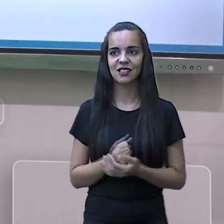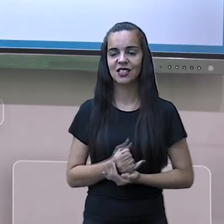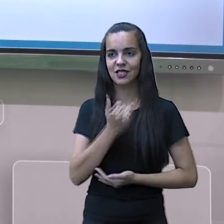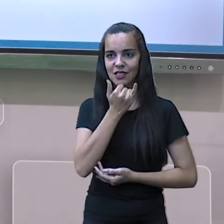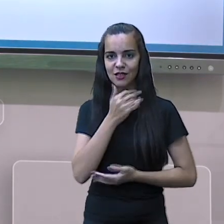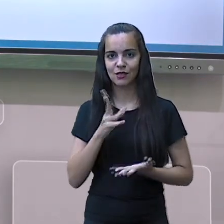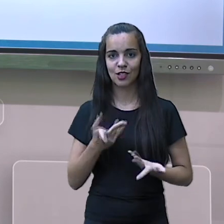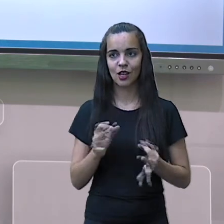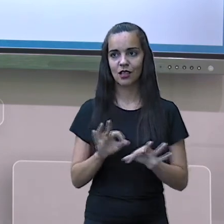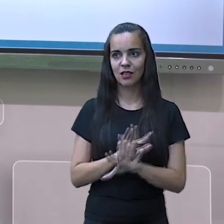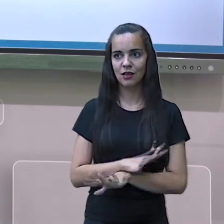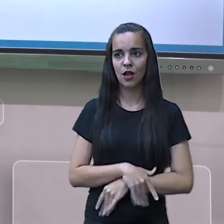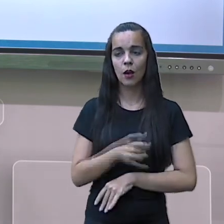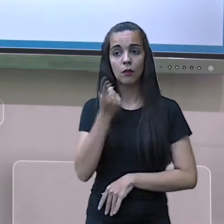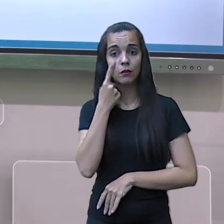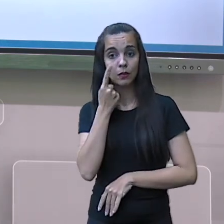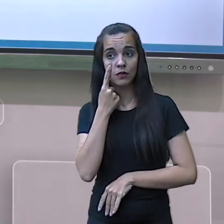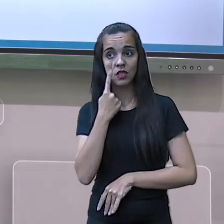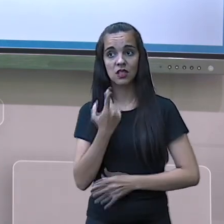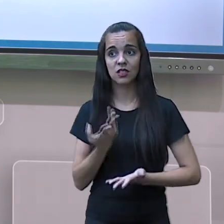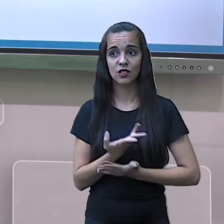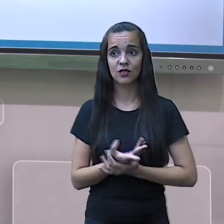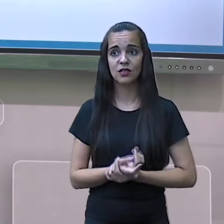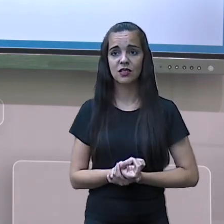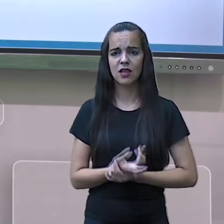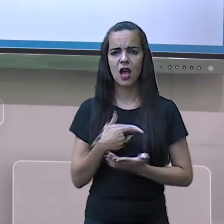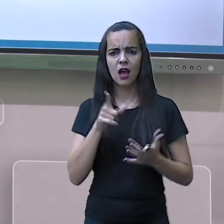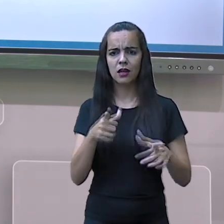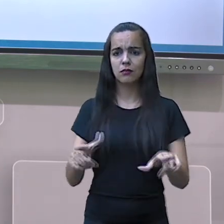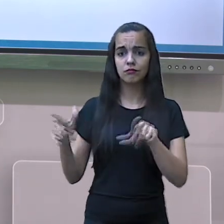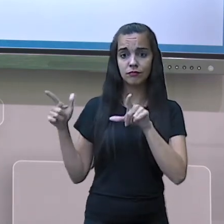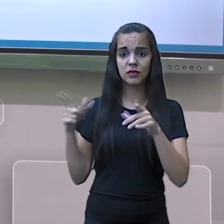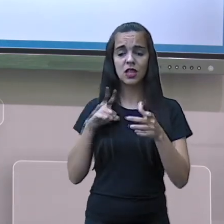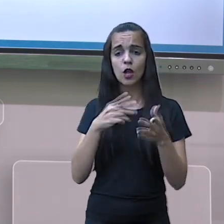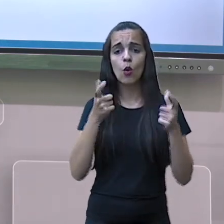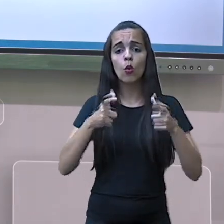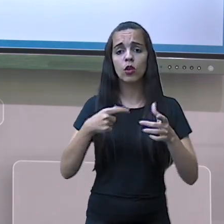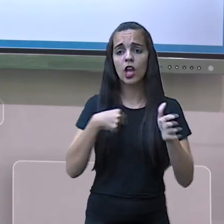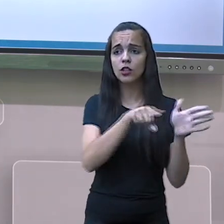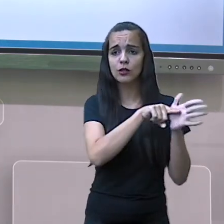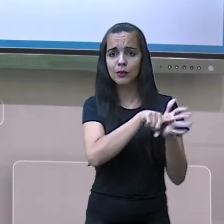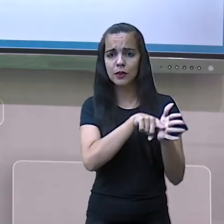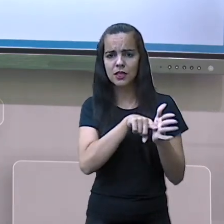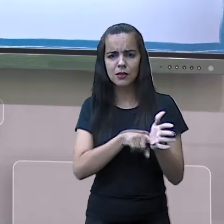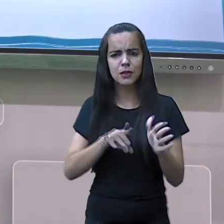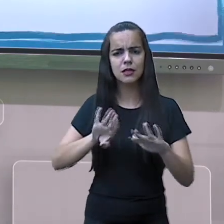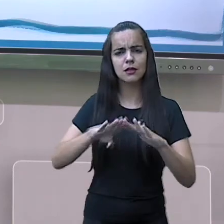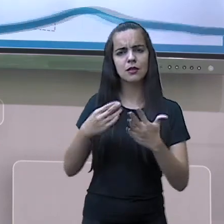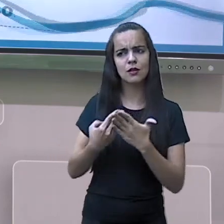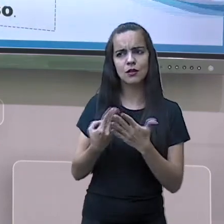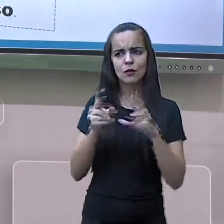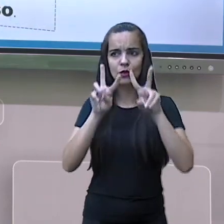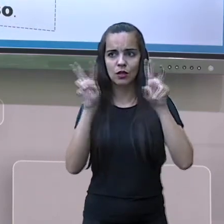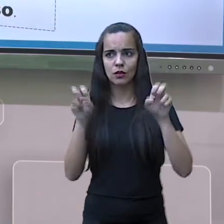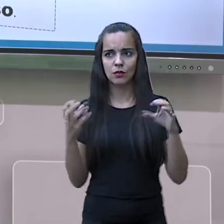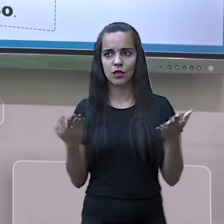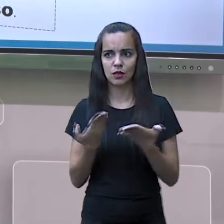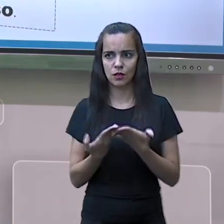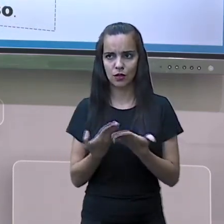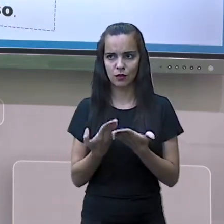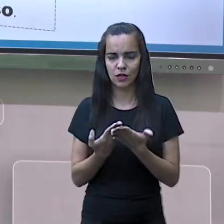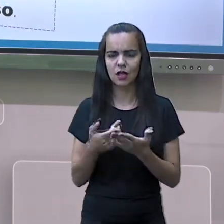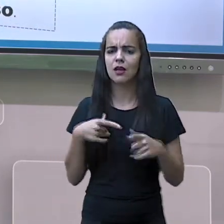as nossas fontes e também acessar a nossa